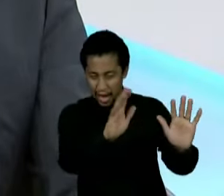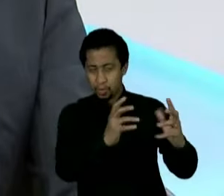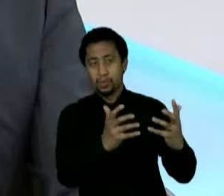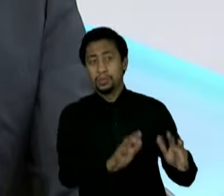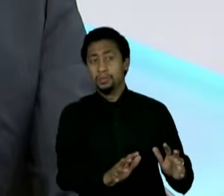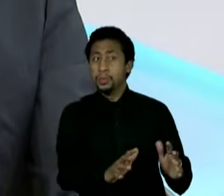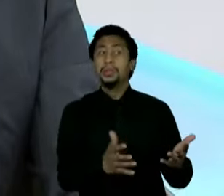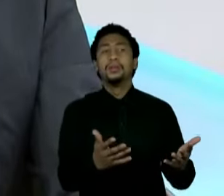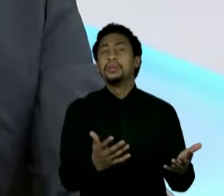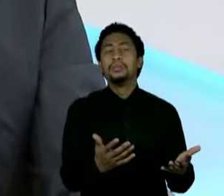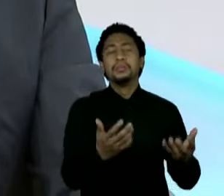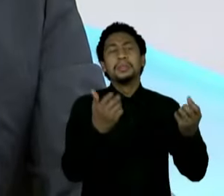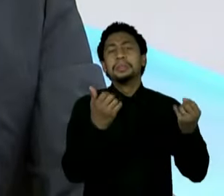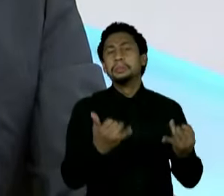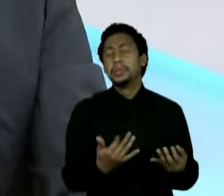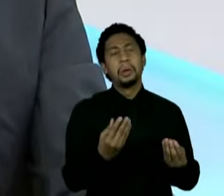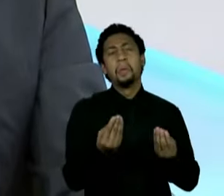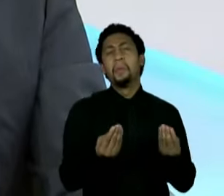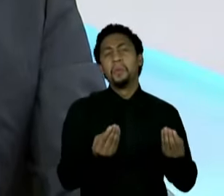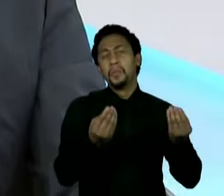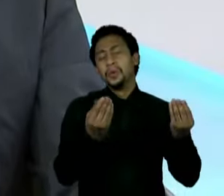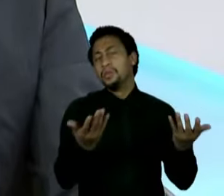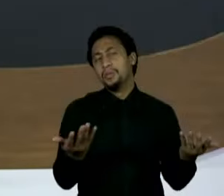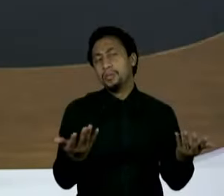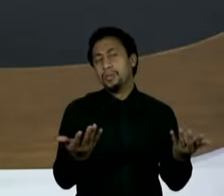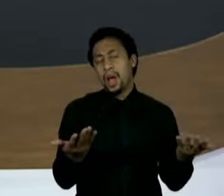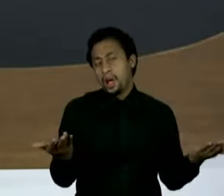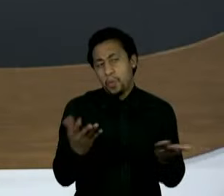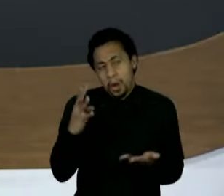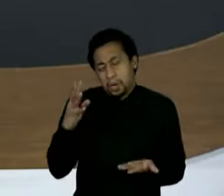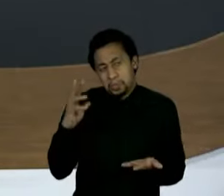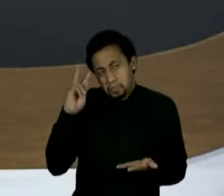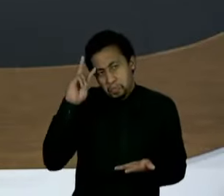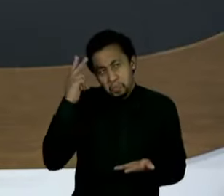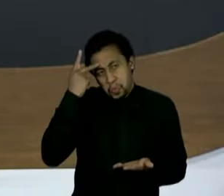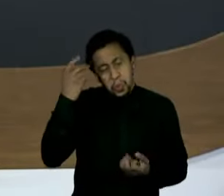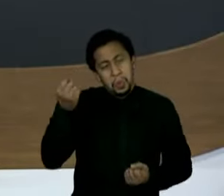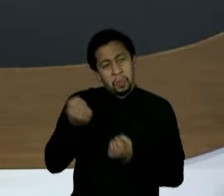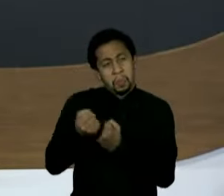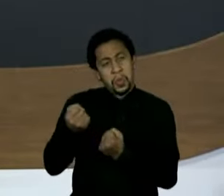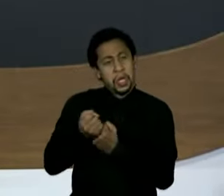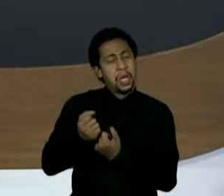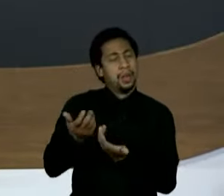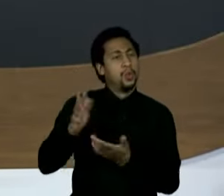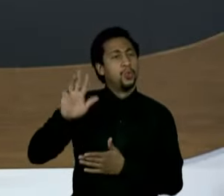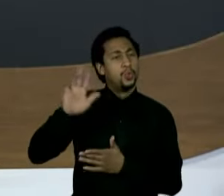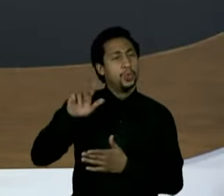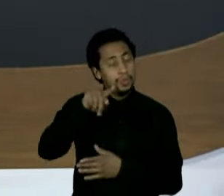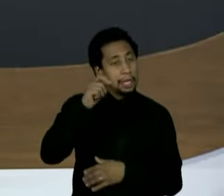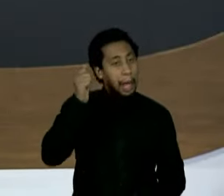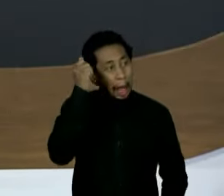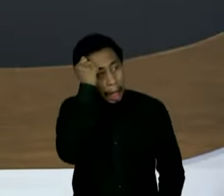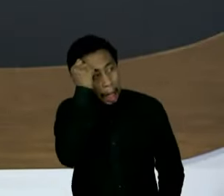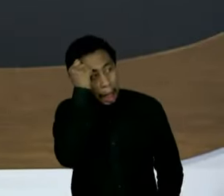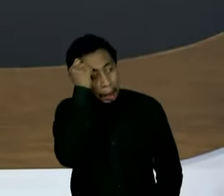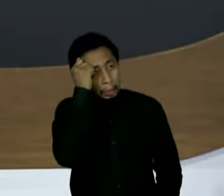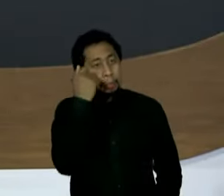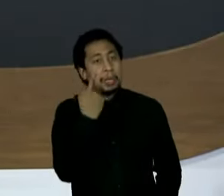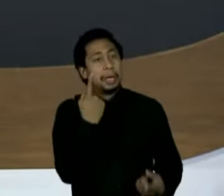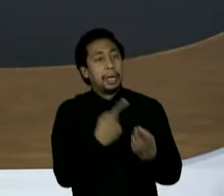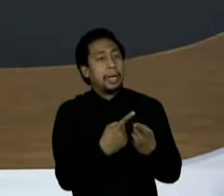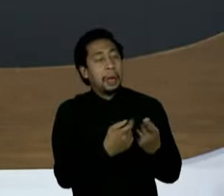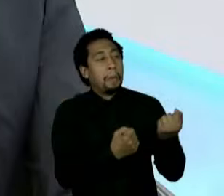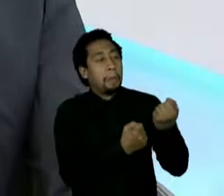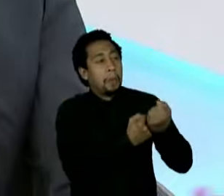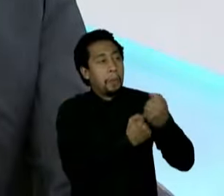um dos artífices da aliança com o Lula agora e se o senhor se arrepende de ter ficado no muro entre Haddad e